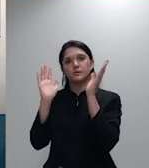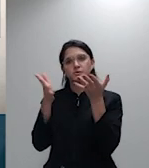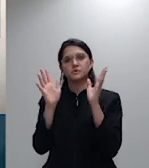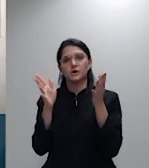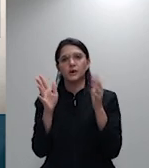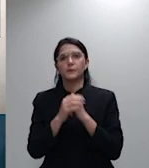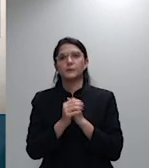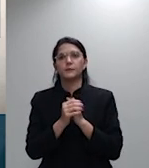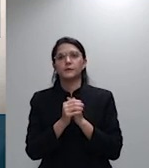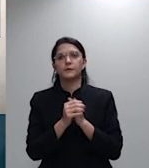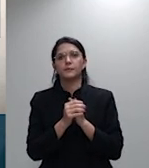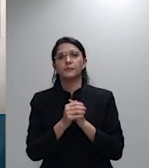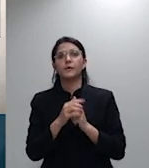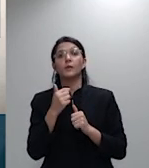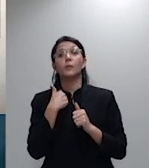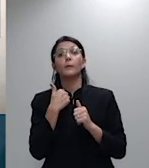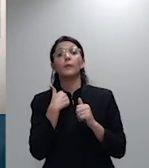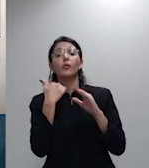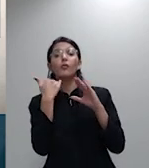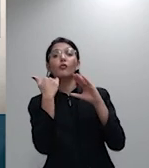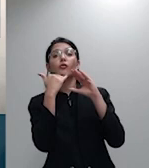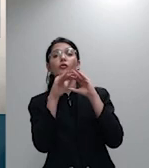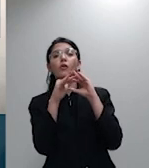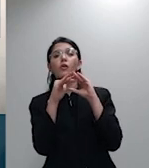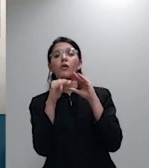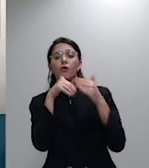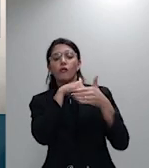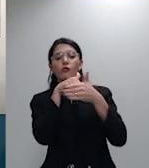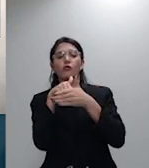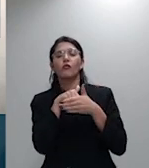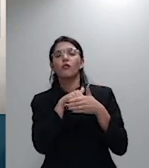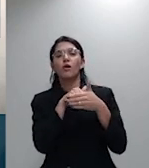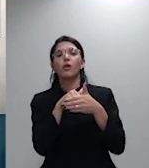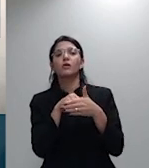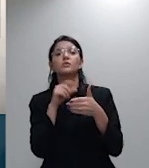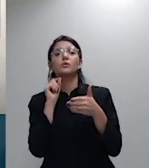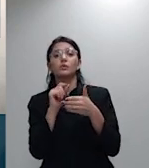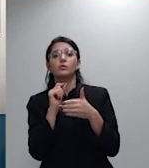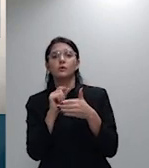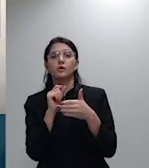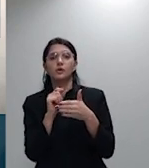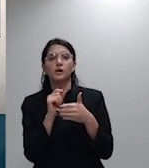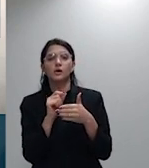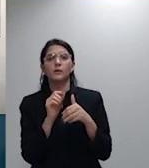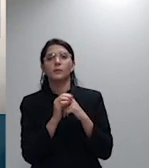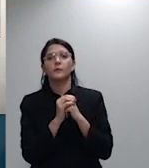linha adotada pelo ministro Paulo de Tarso Santos Severino